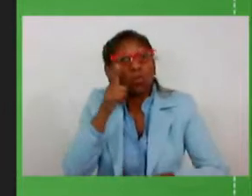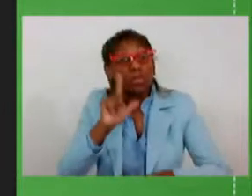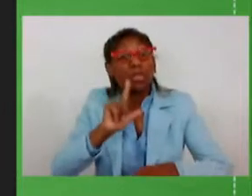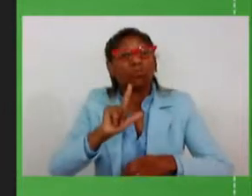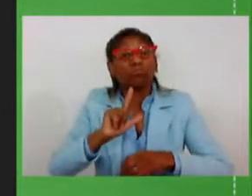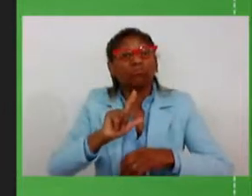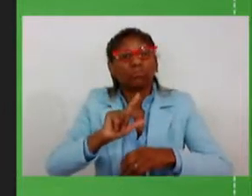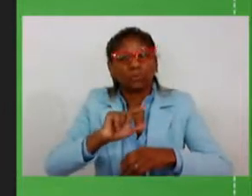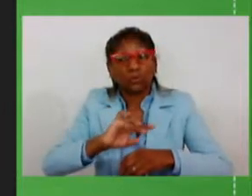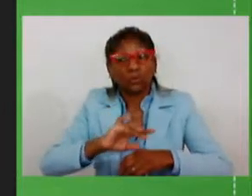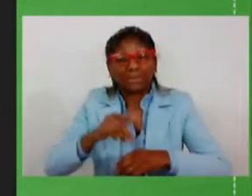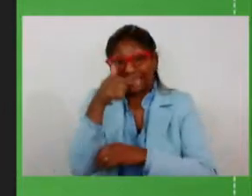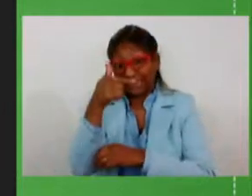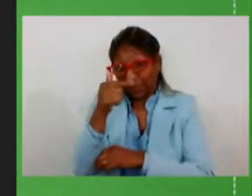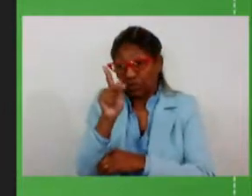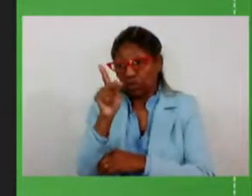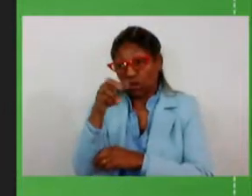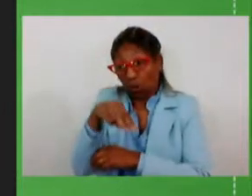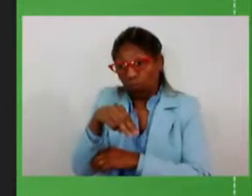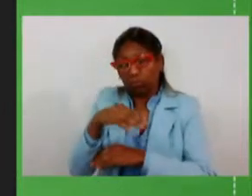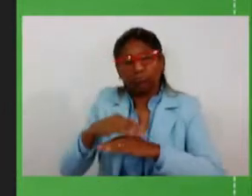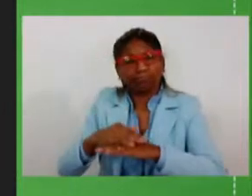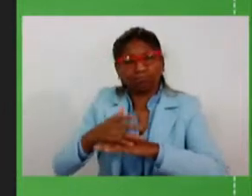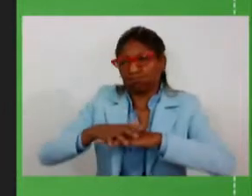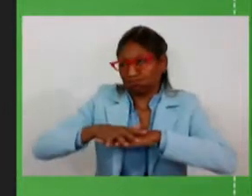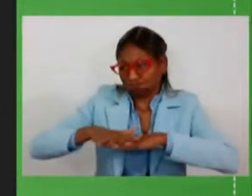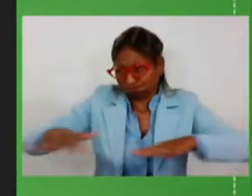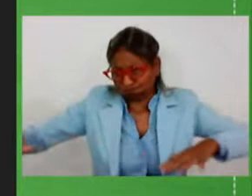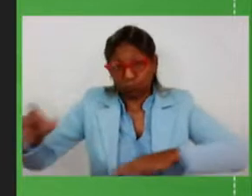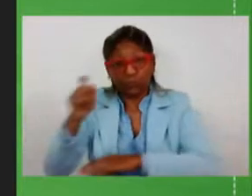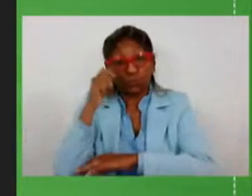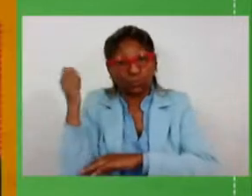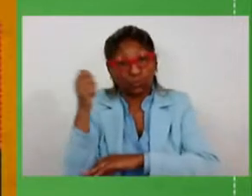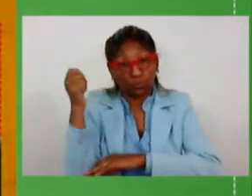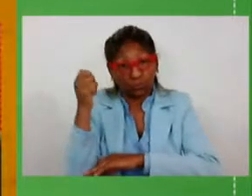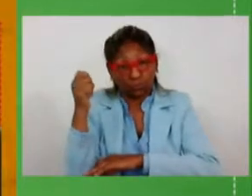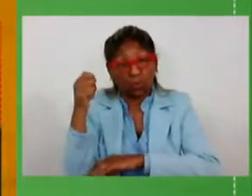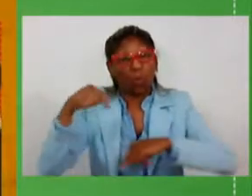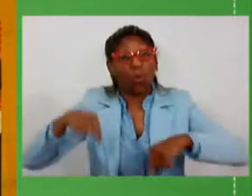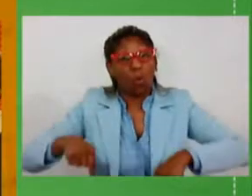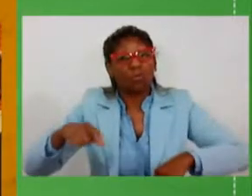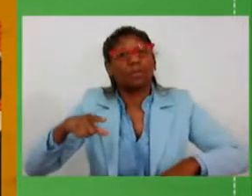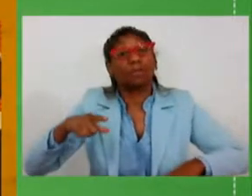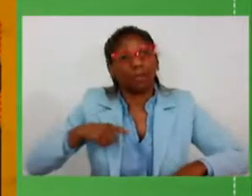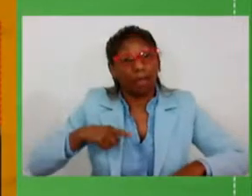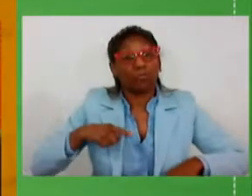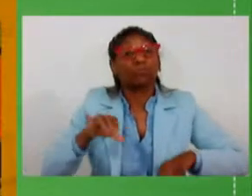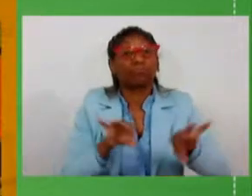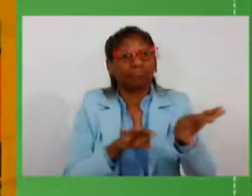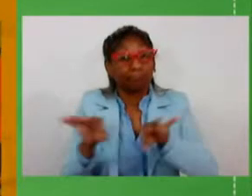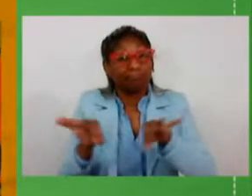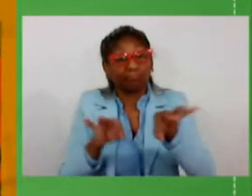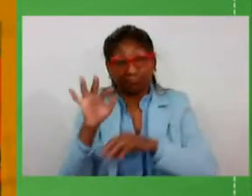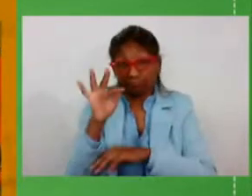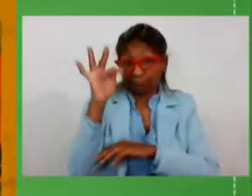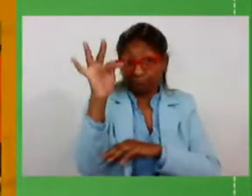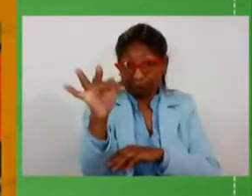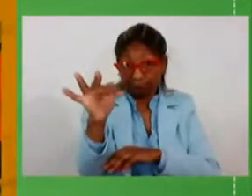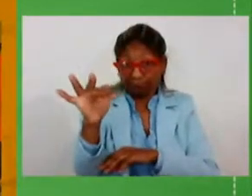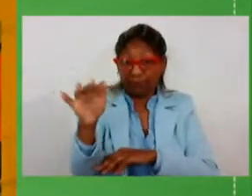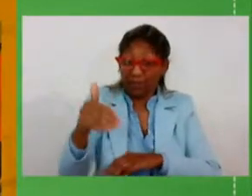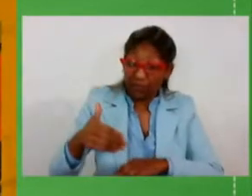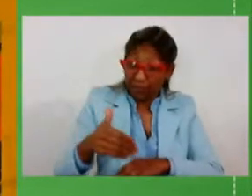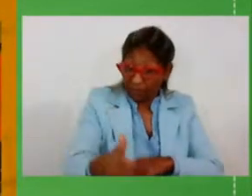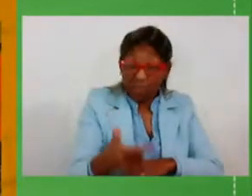quilômetros de rodovias no Rio Grande do Sul. Nós estamos com as concessões que estão projetadas, que vão à consulta